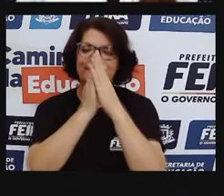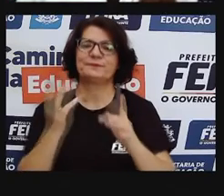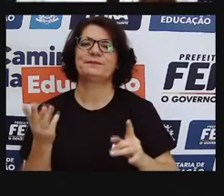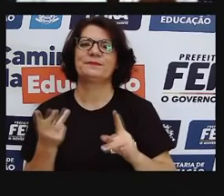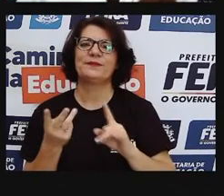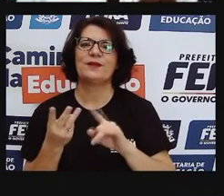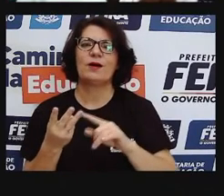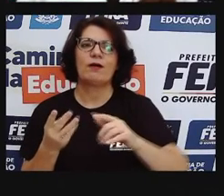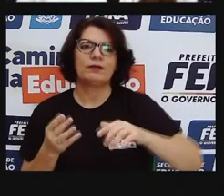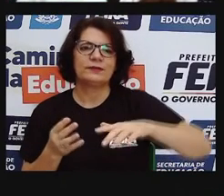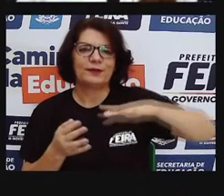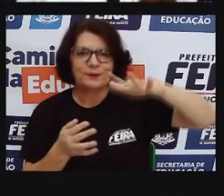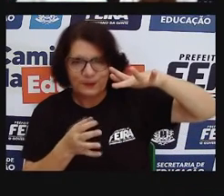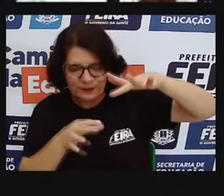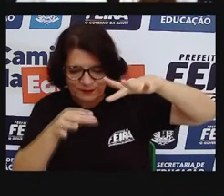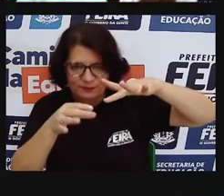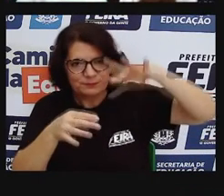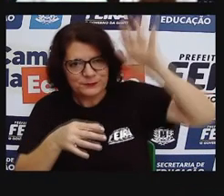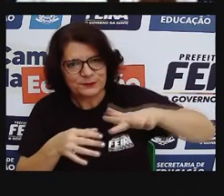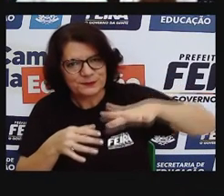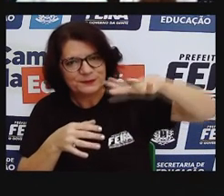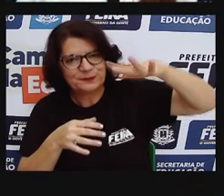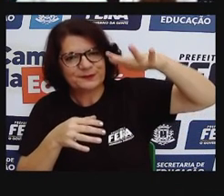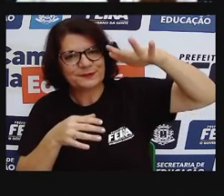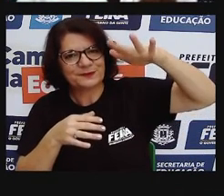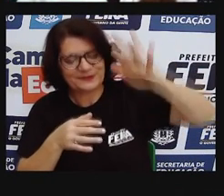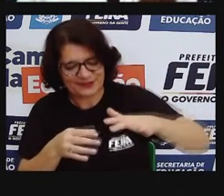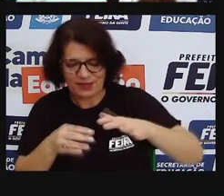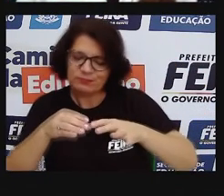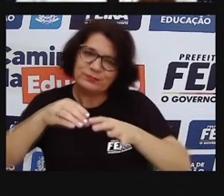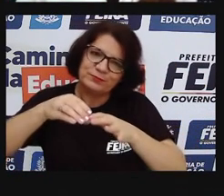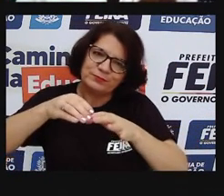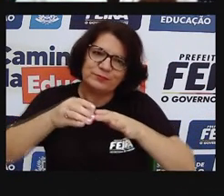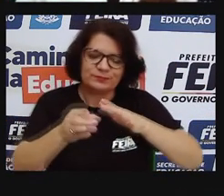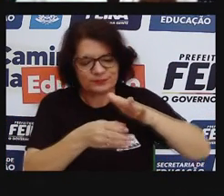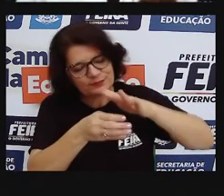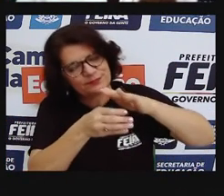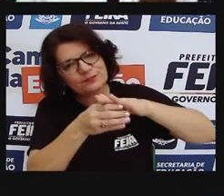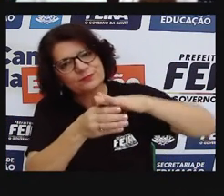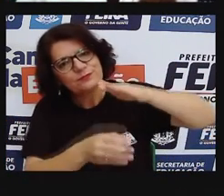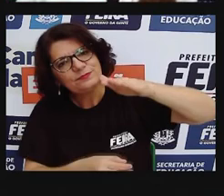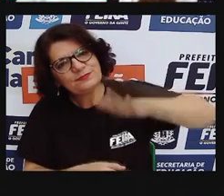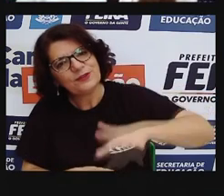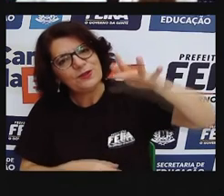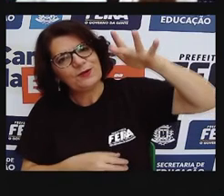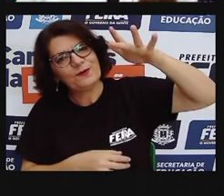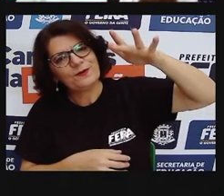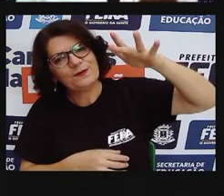sempre com a mesma característica, olha, cores, casas, crianças,